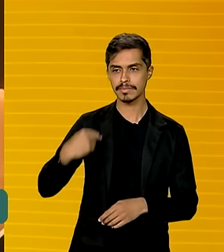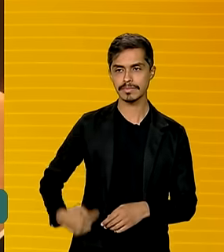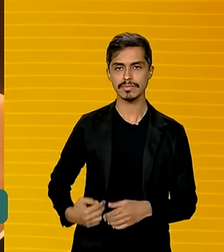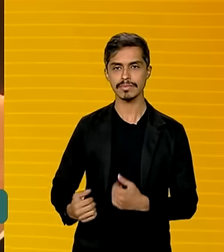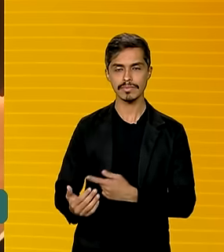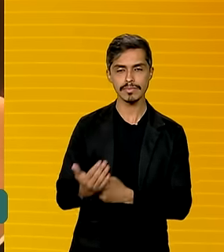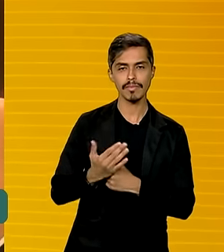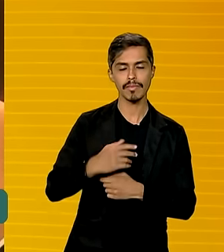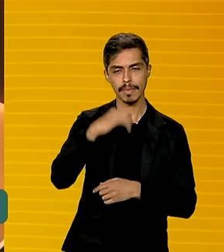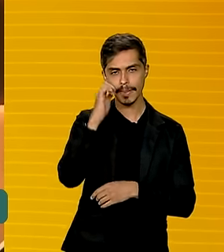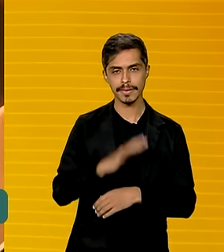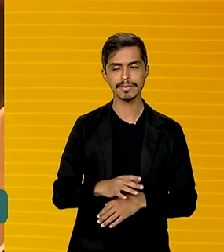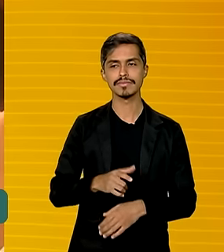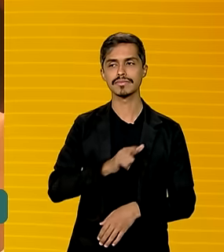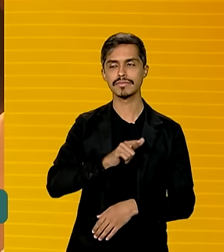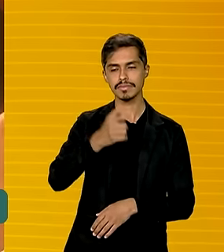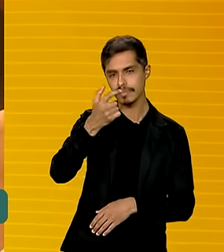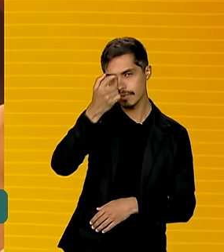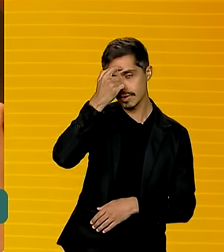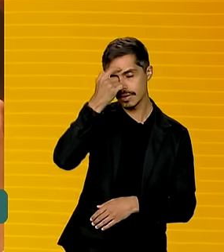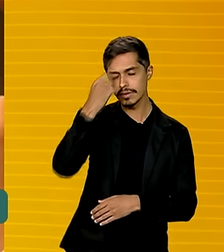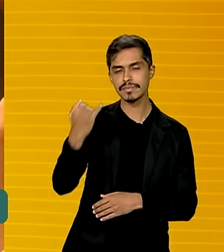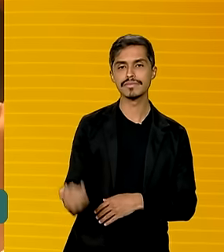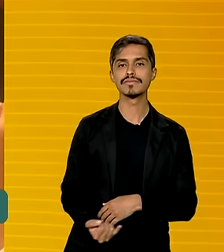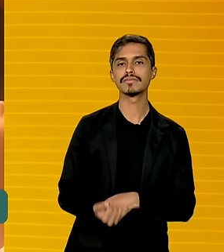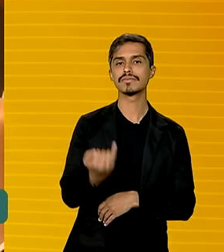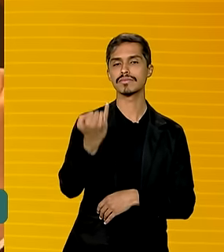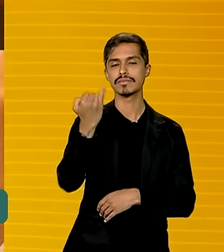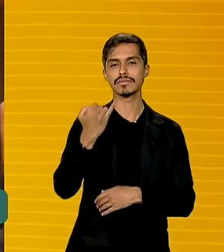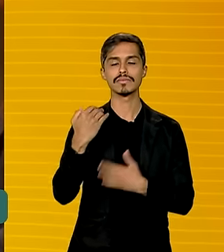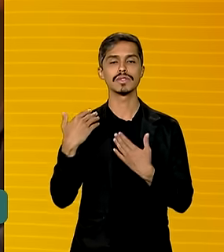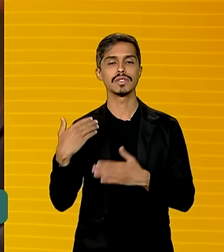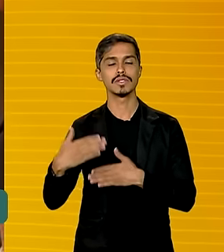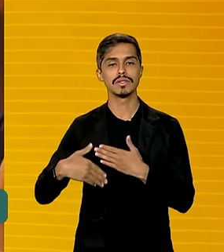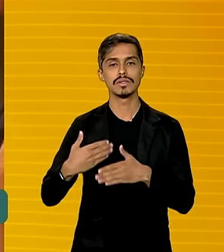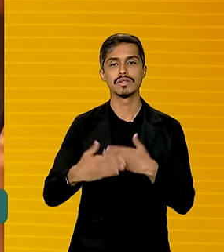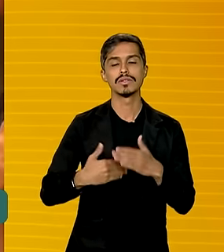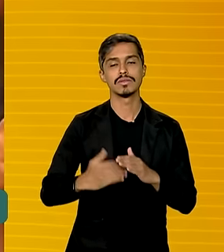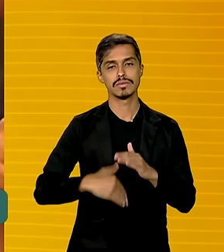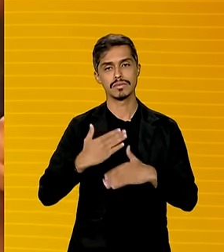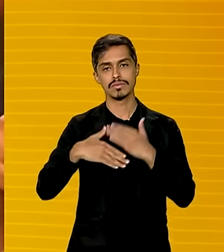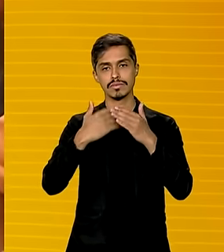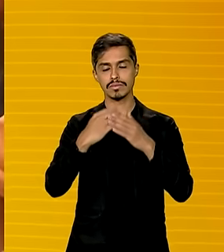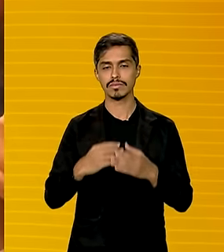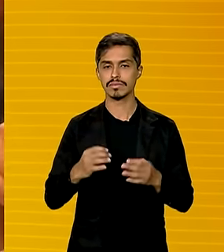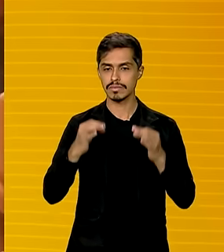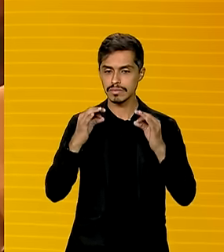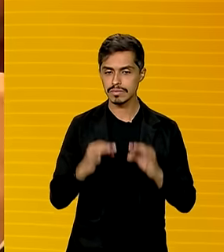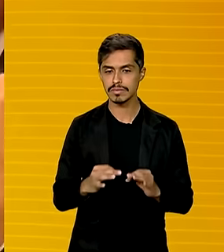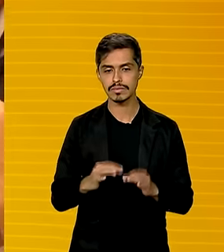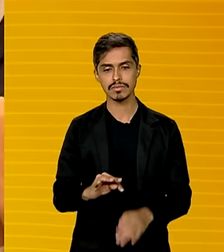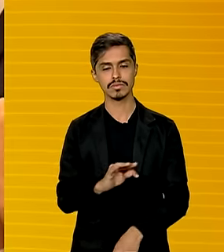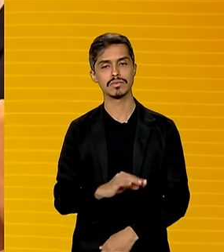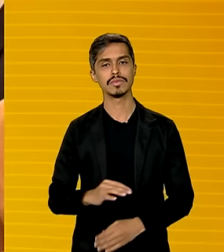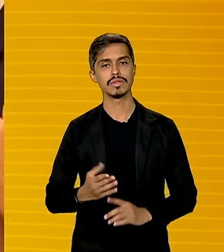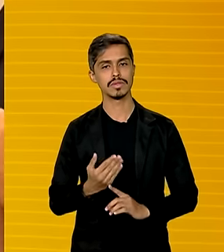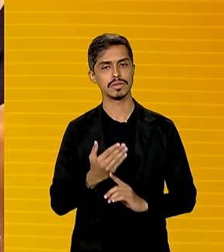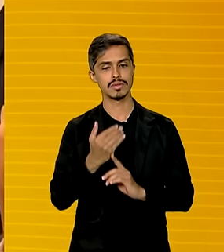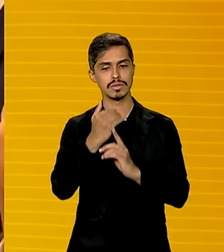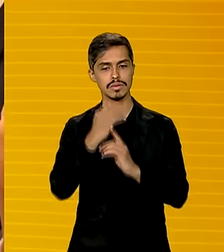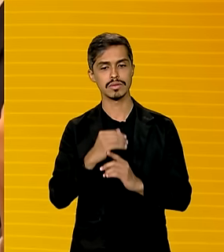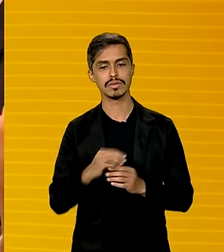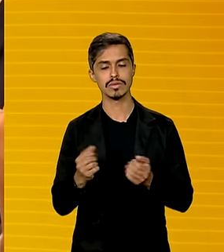conscientes da relevância do desenvolvimento científico e tecnológico